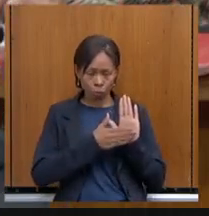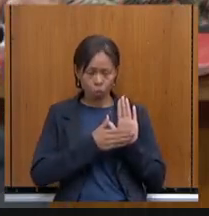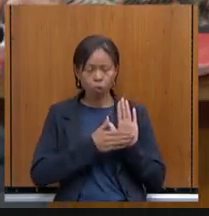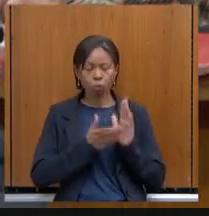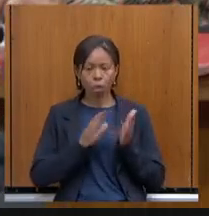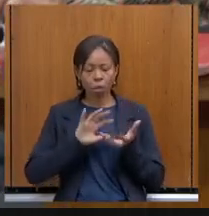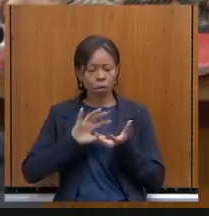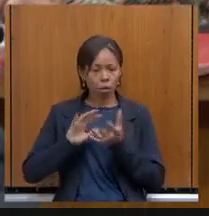a gente entende que hoje,